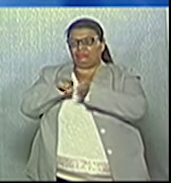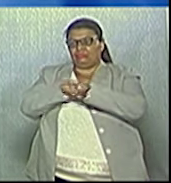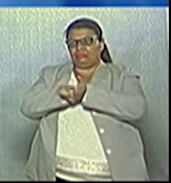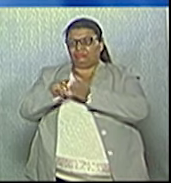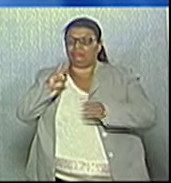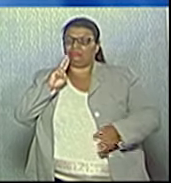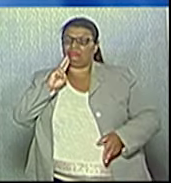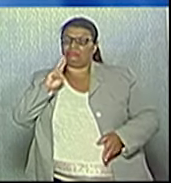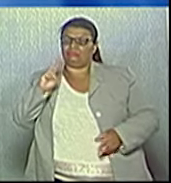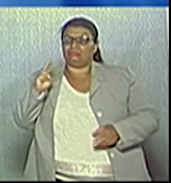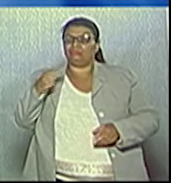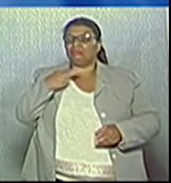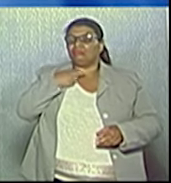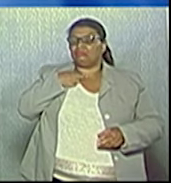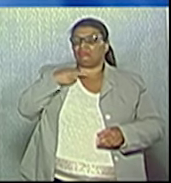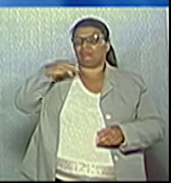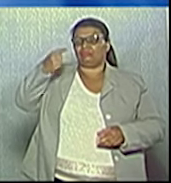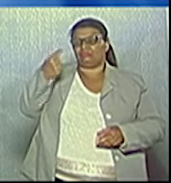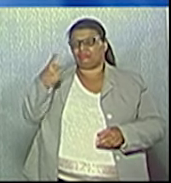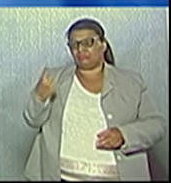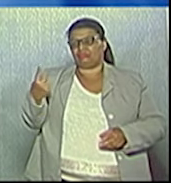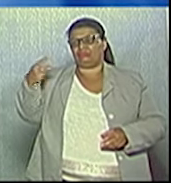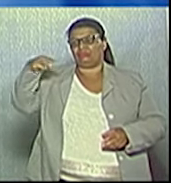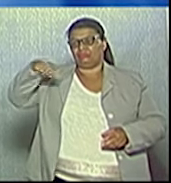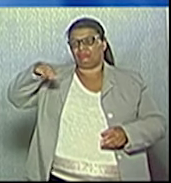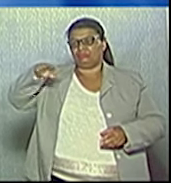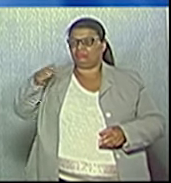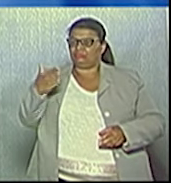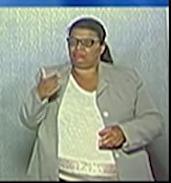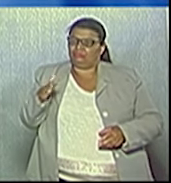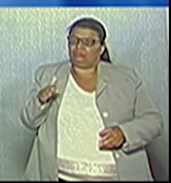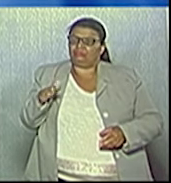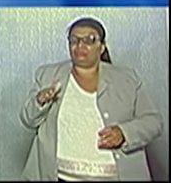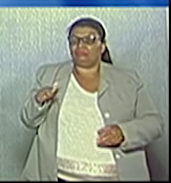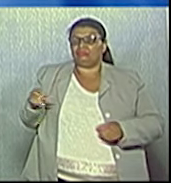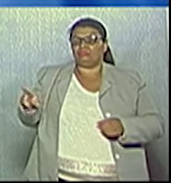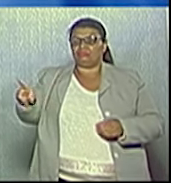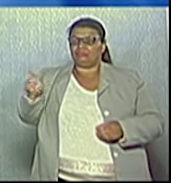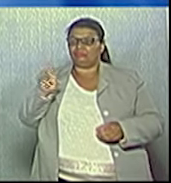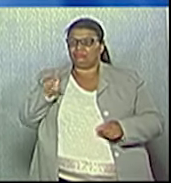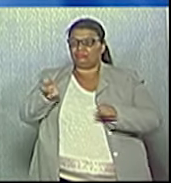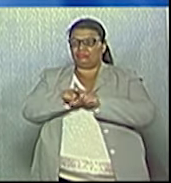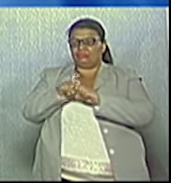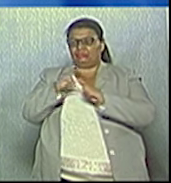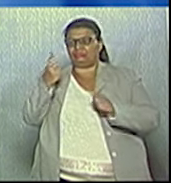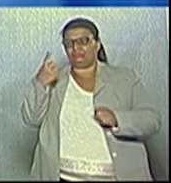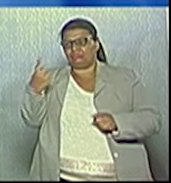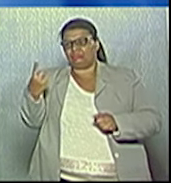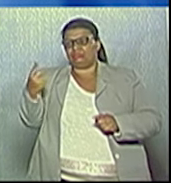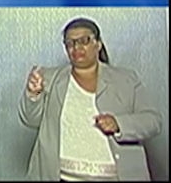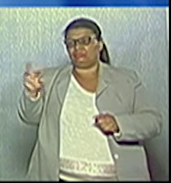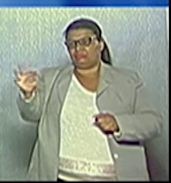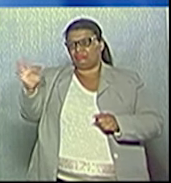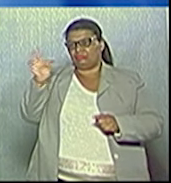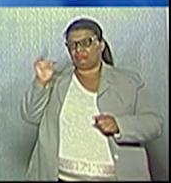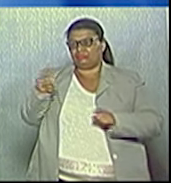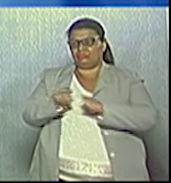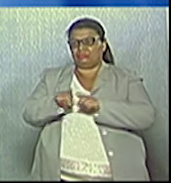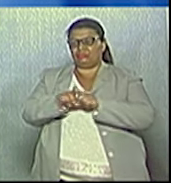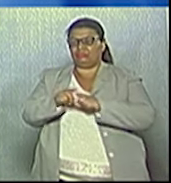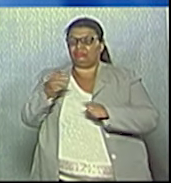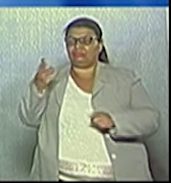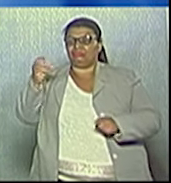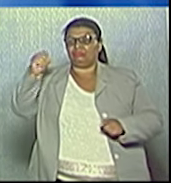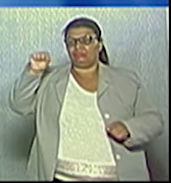resposta não poderá passar de um minuto e meio. A réplica tem um minuto e a tréplica 30 segundos. Cada um poderá